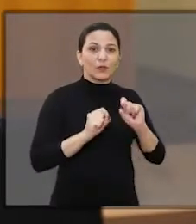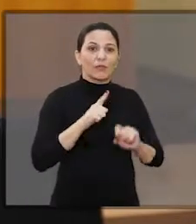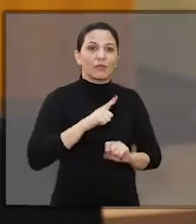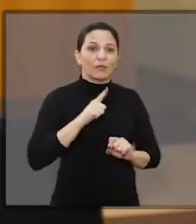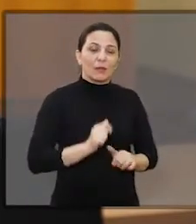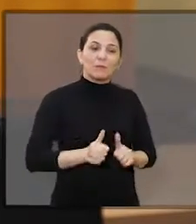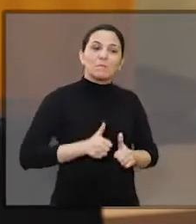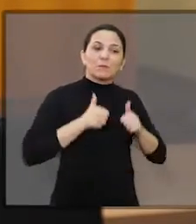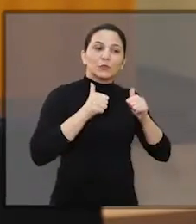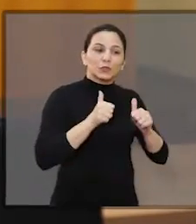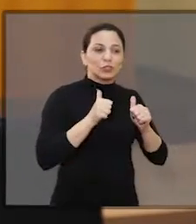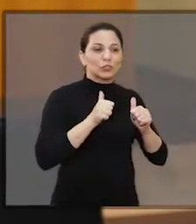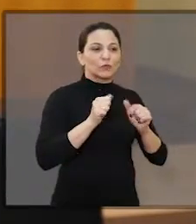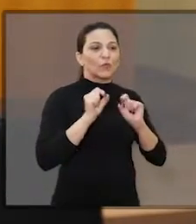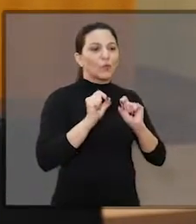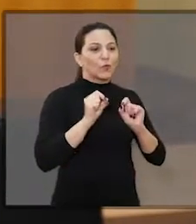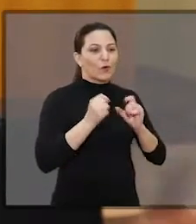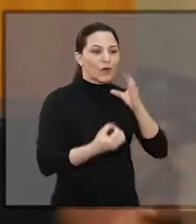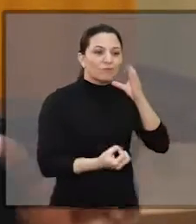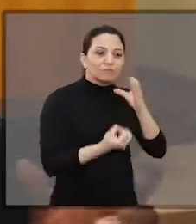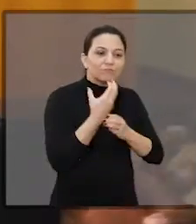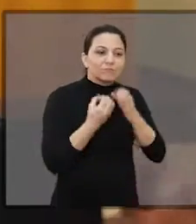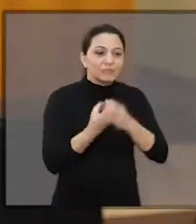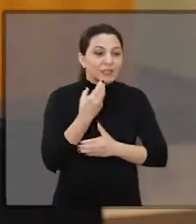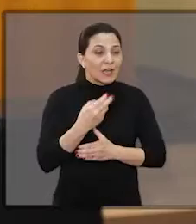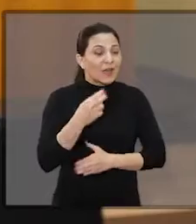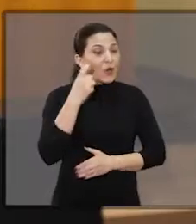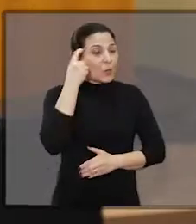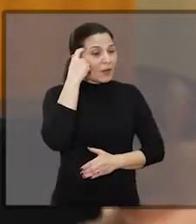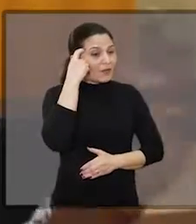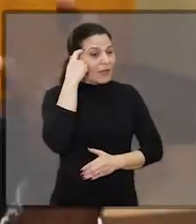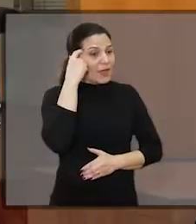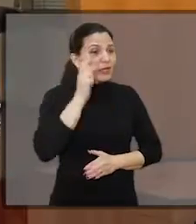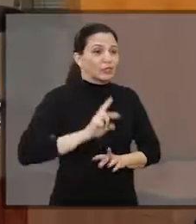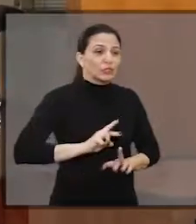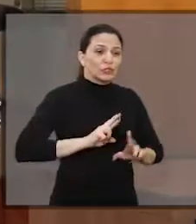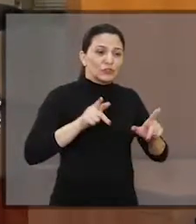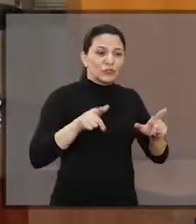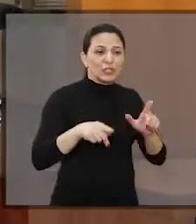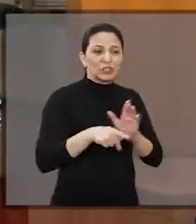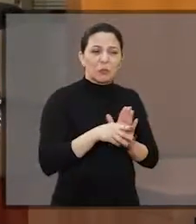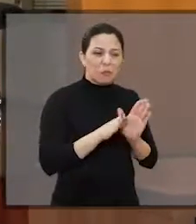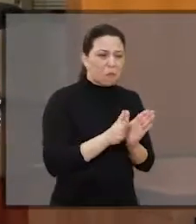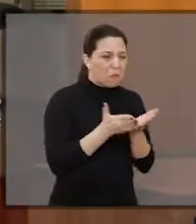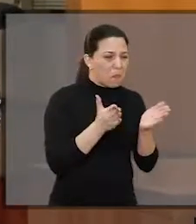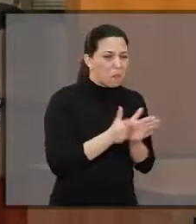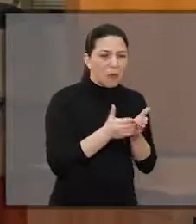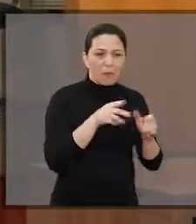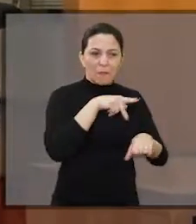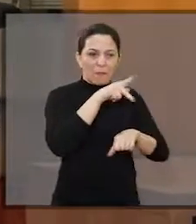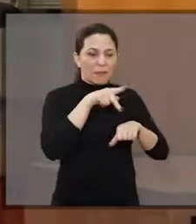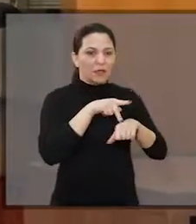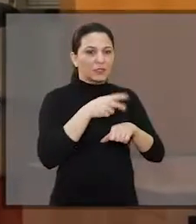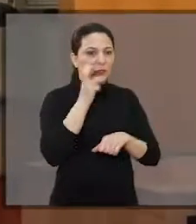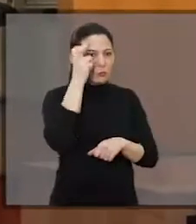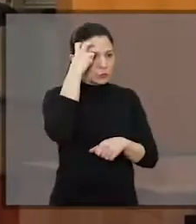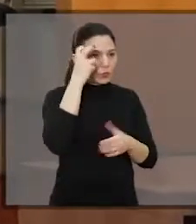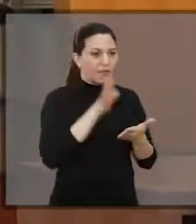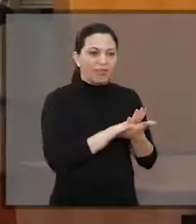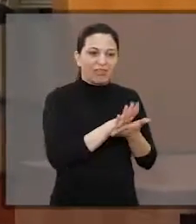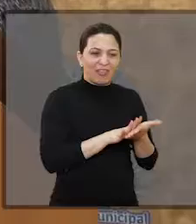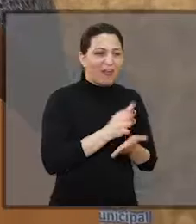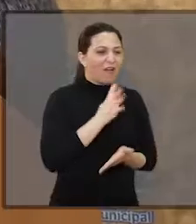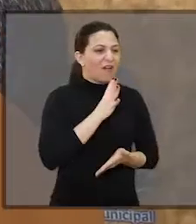desse ponto de vista positivo, é desconstruir toda essa ideia dessa África estigmatizada, pobre, miserável, sem